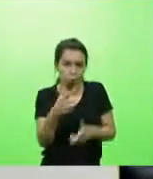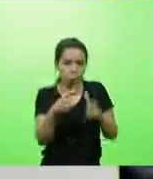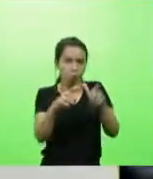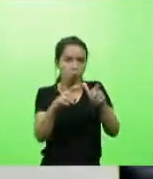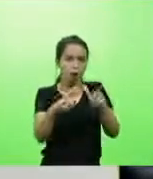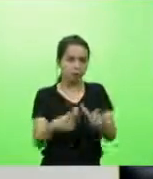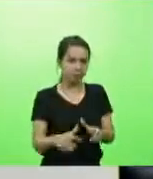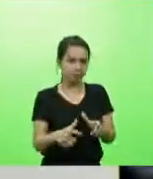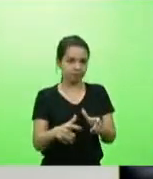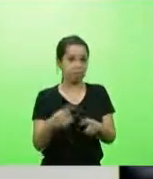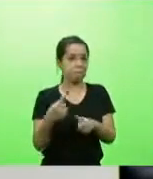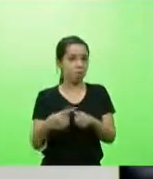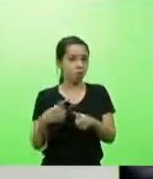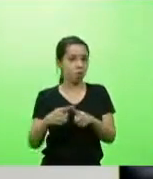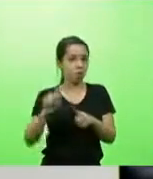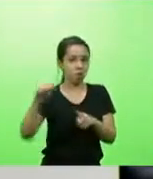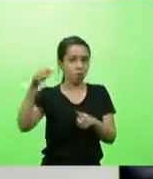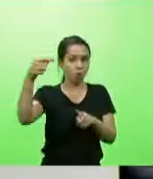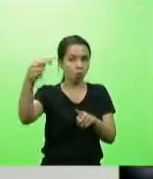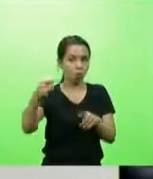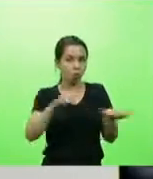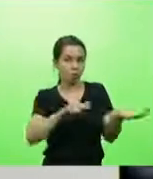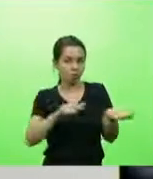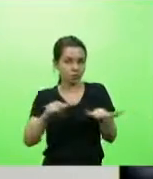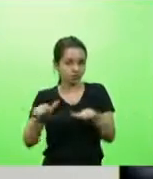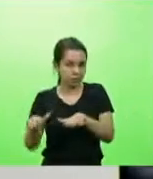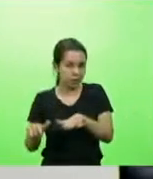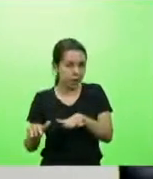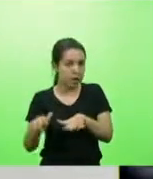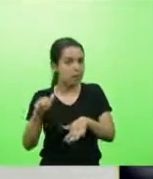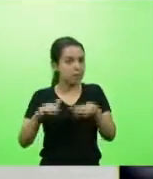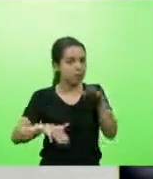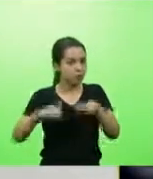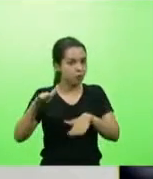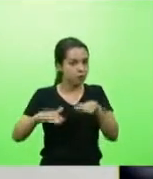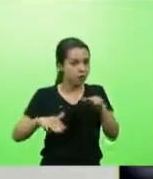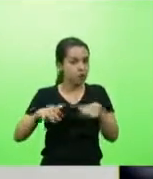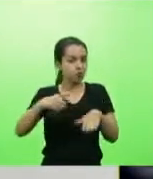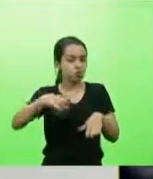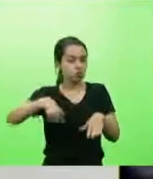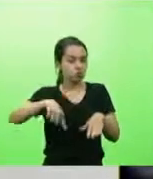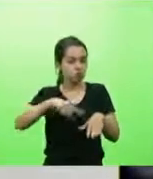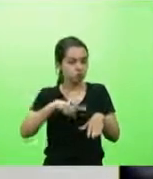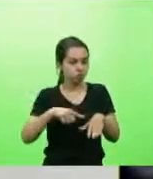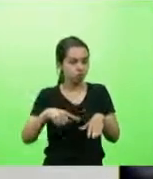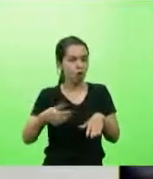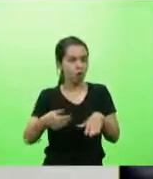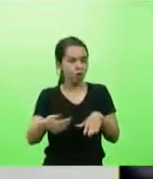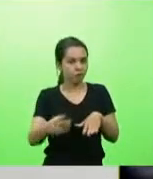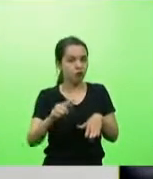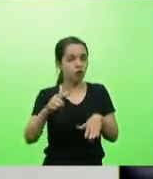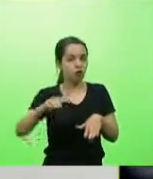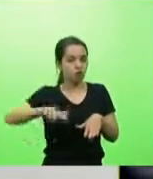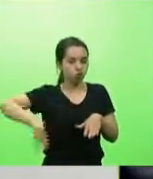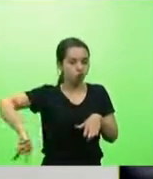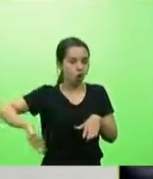que vem nós vamos fazer aqui, ou melhor, vamos fazer outra indicação,